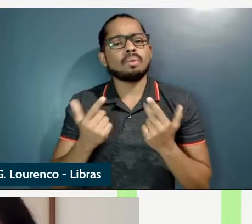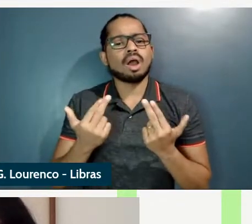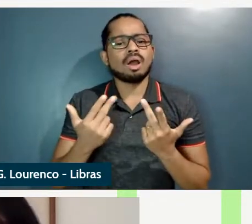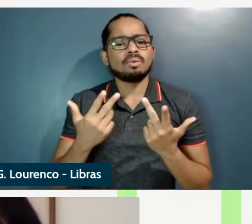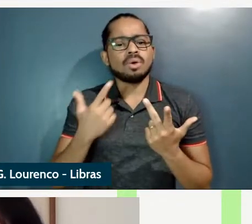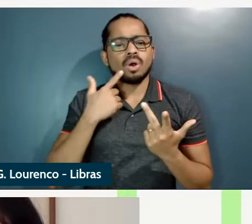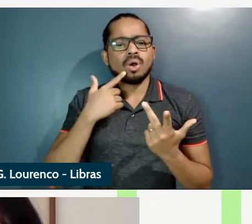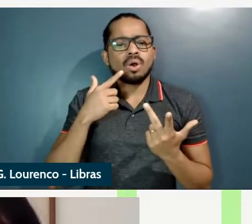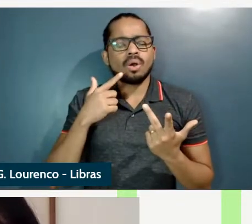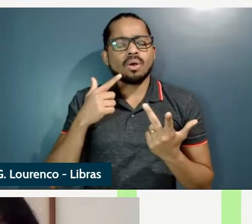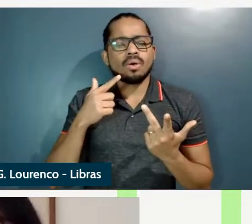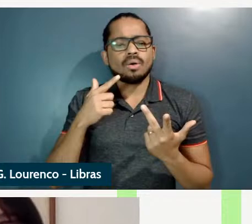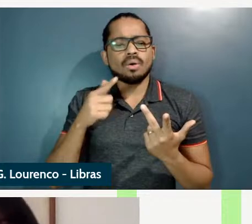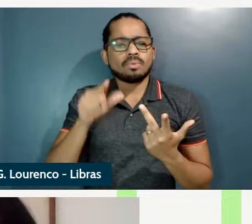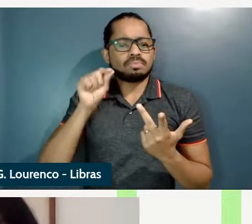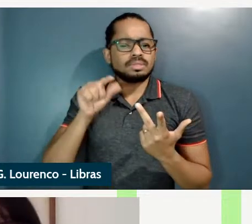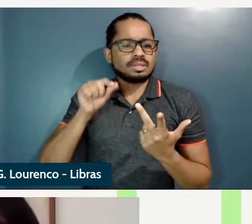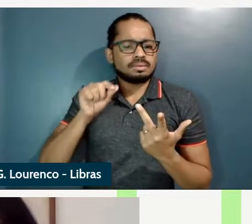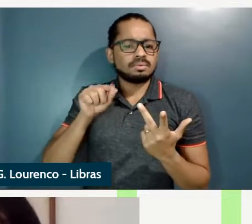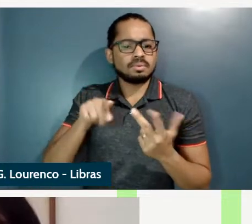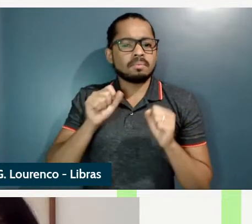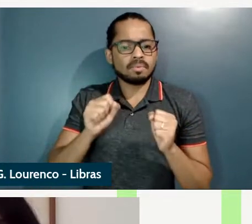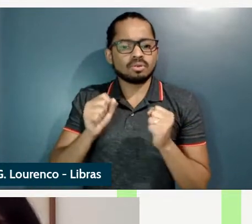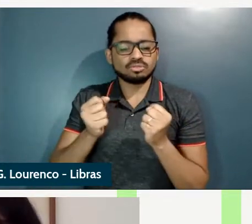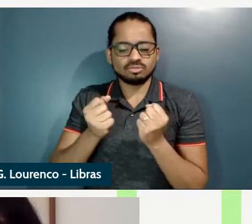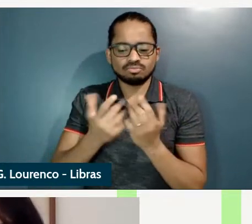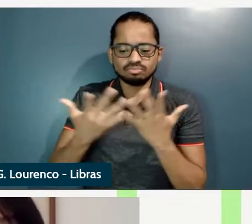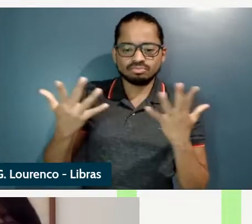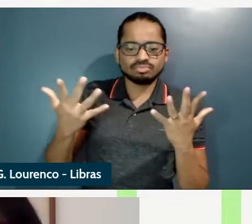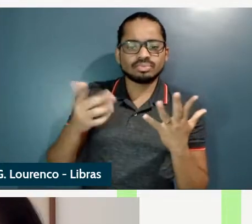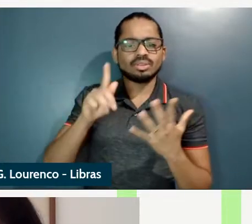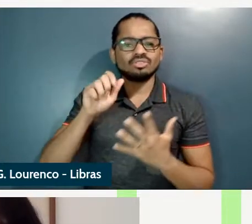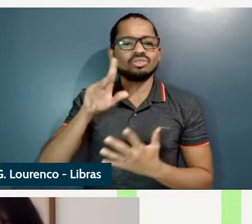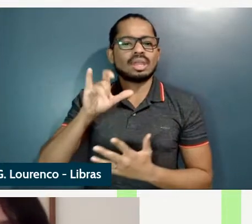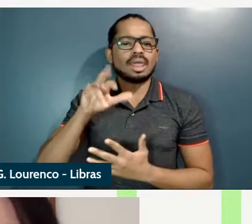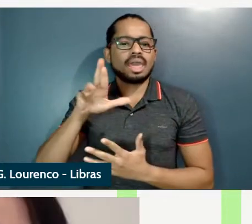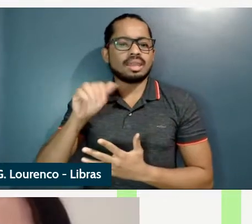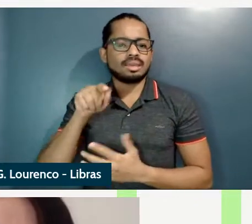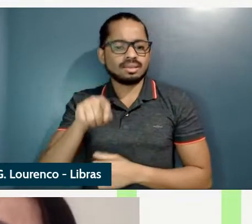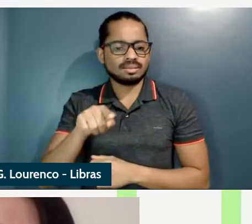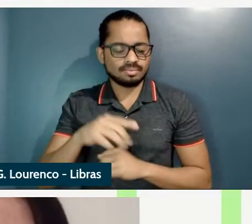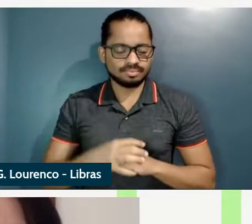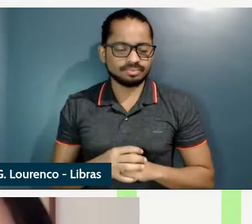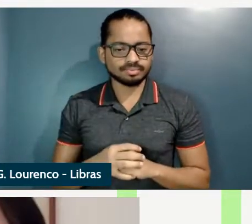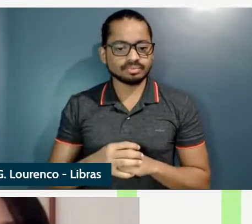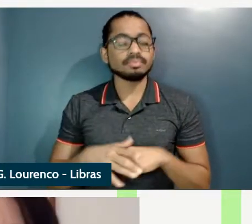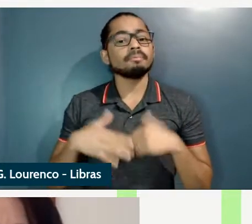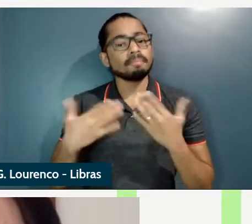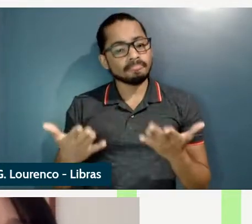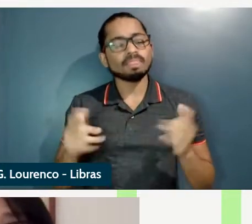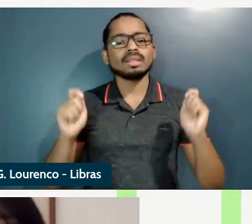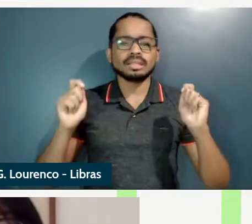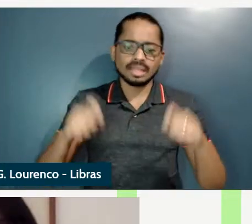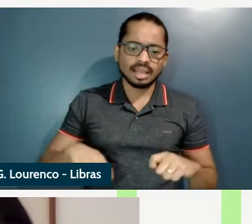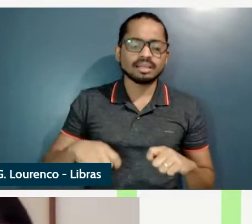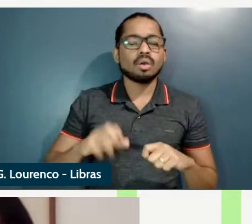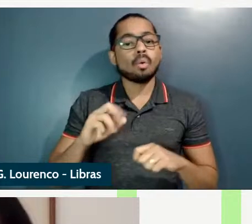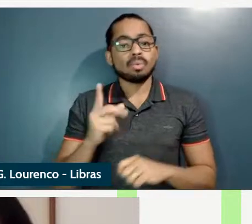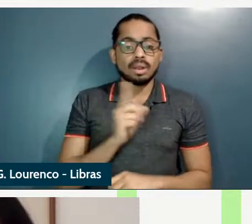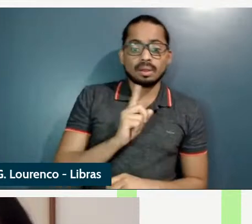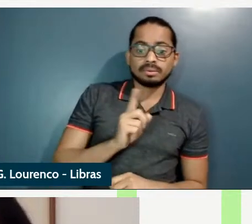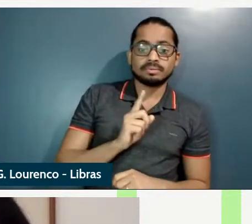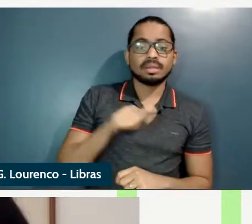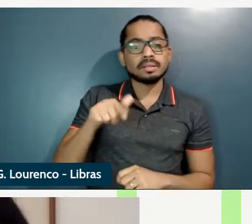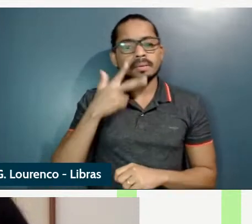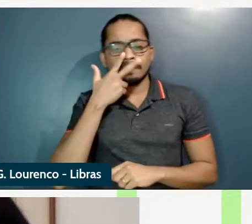opcionalmente quantificar fazer a quantificação genérica desse argumento então existe a possibilidade ou não e ele parece ser